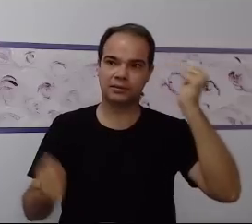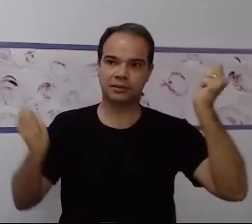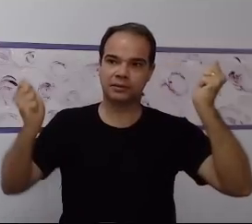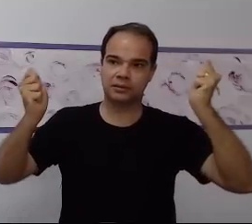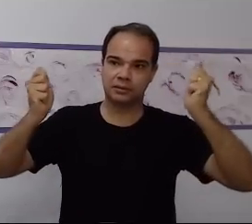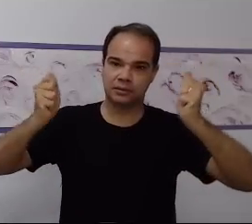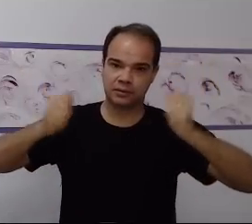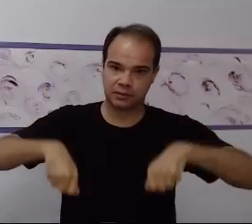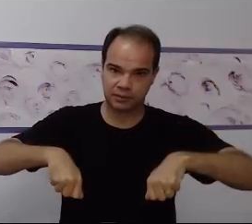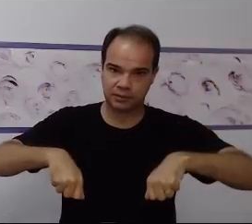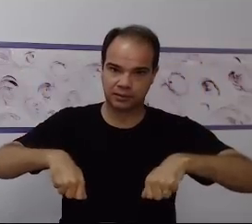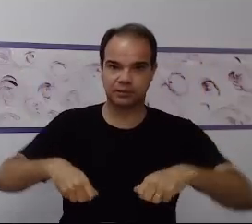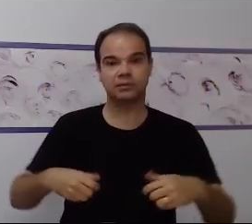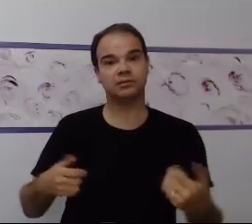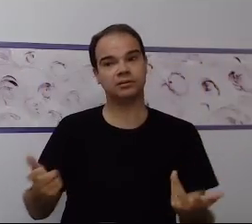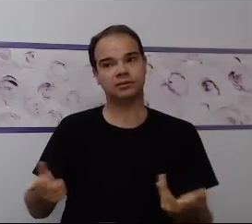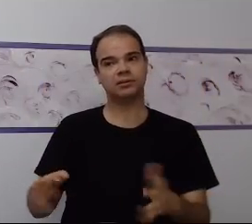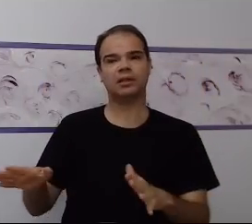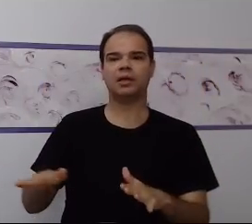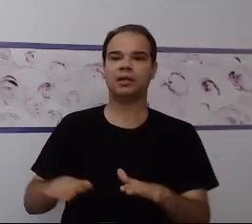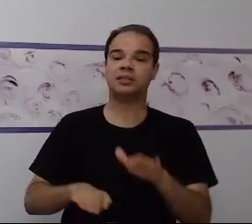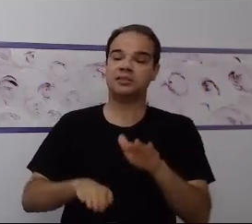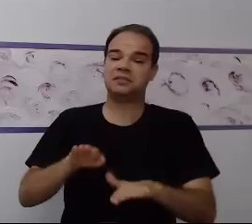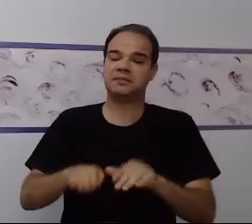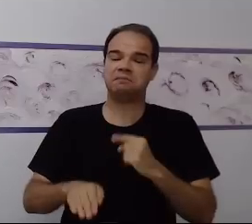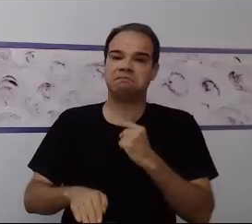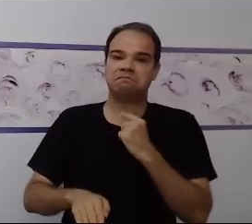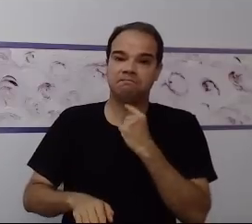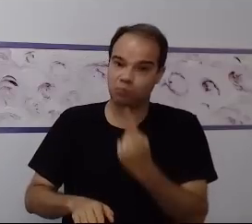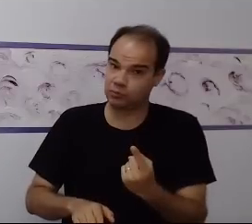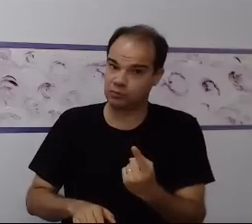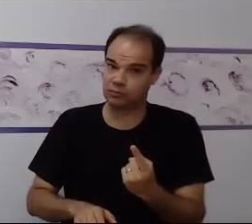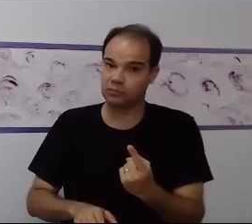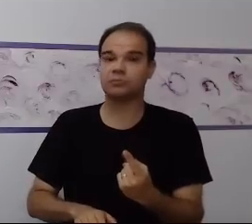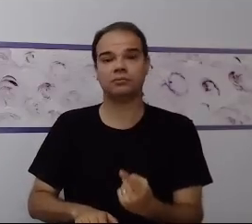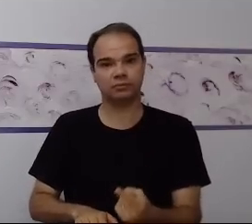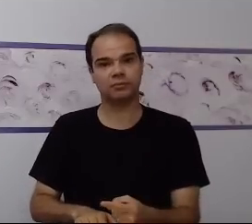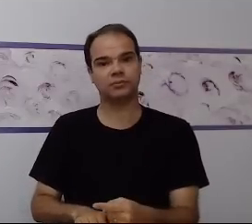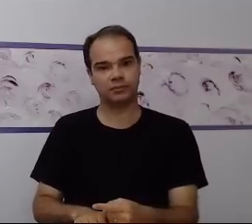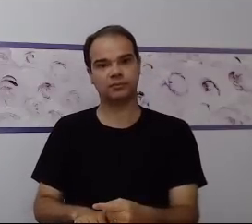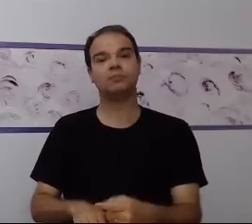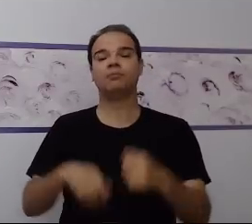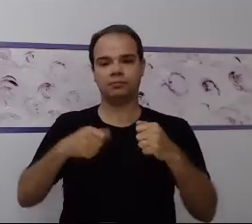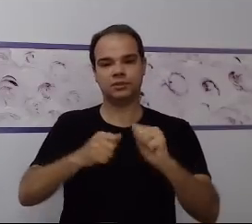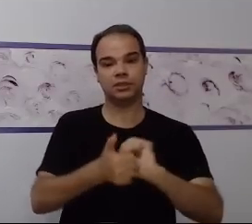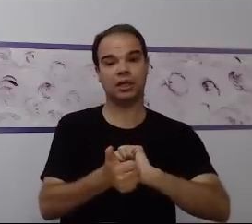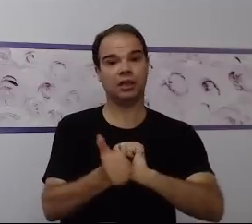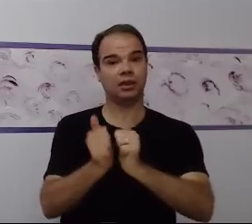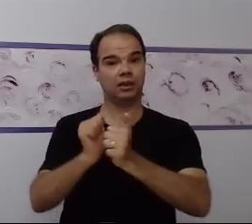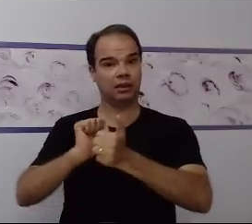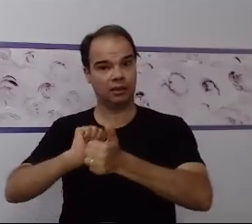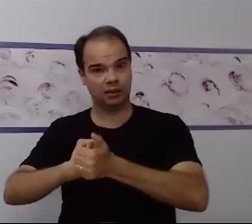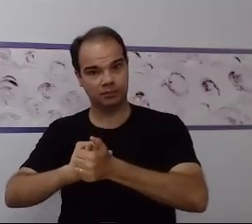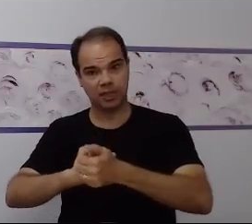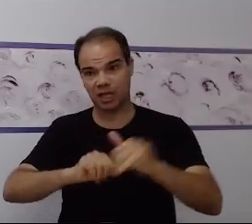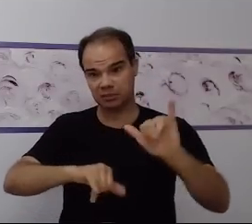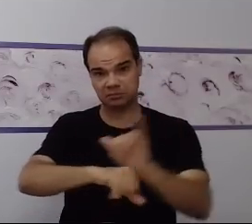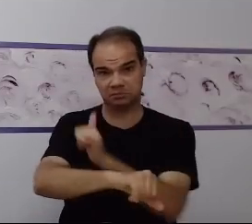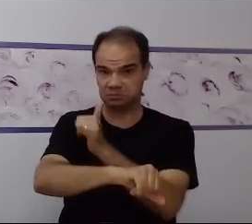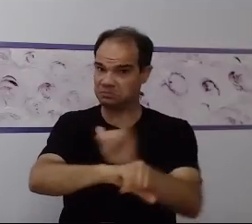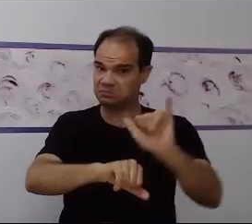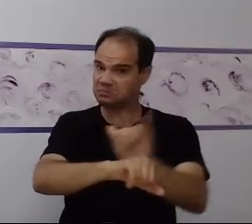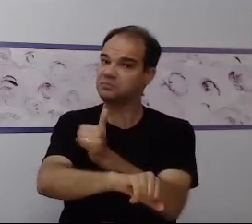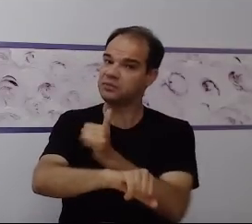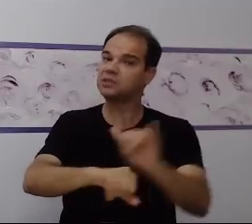tem uma falha nessa conexão. Então, ela não vai ter uma resposta favorável se a gente não fizer o uso de estratégias de